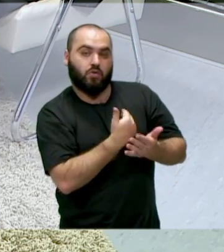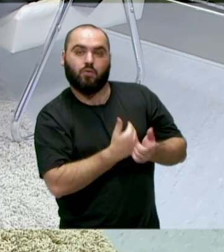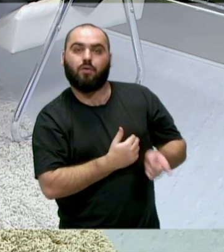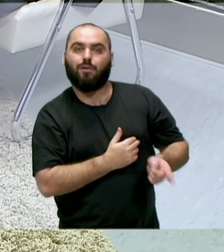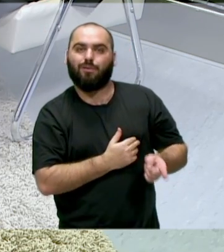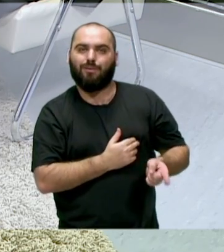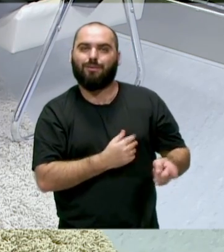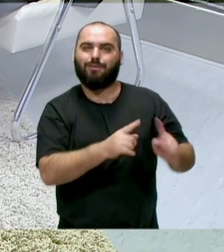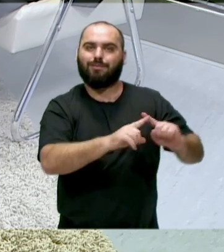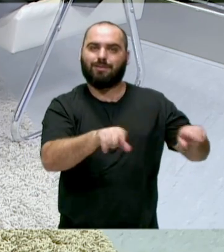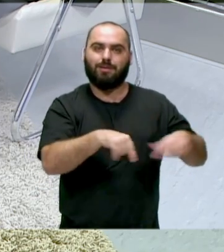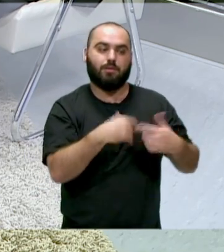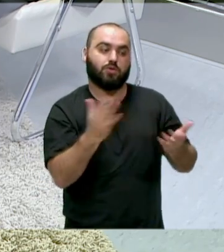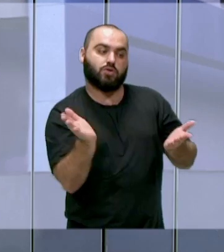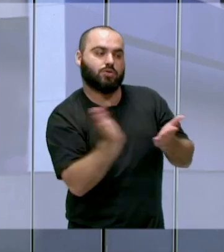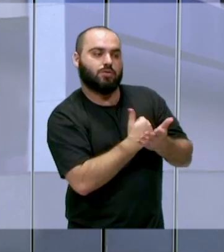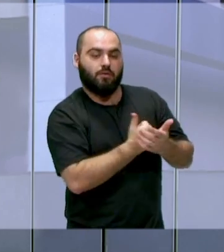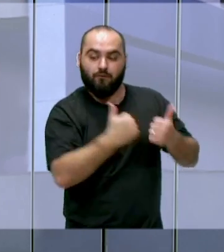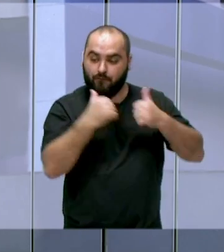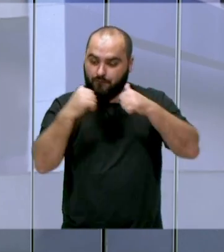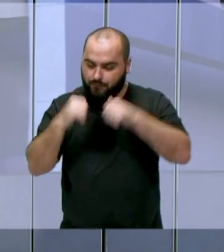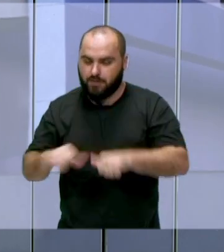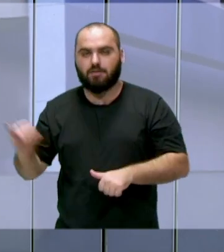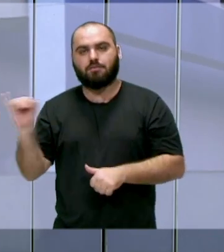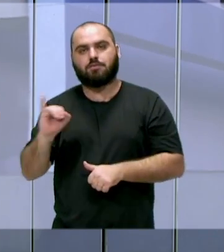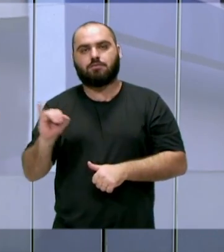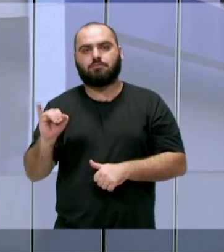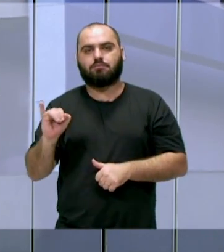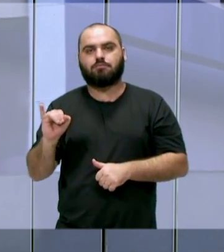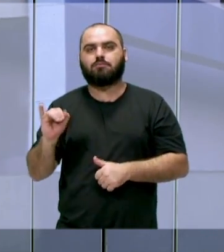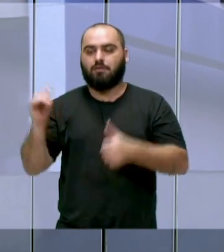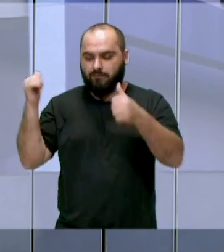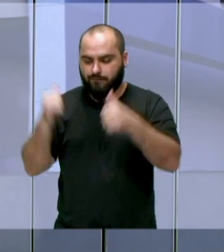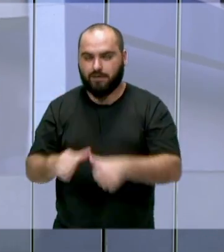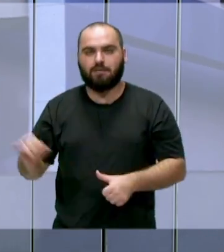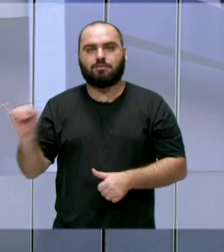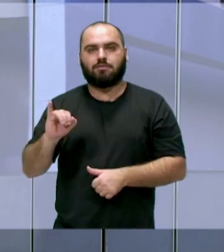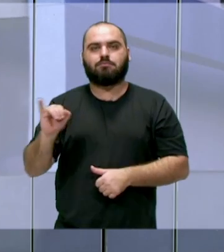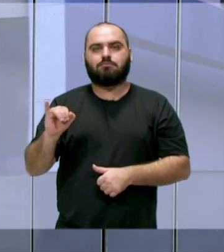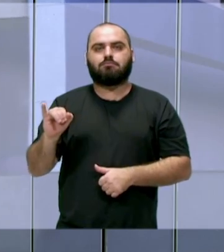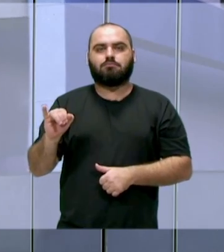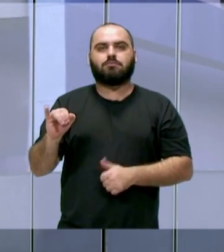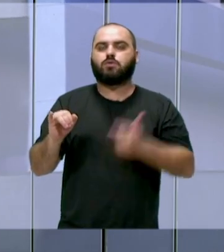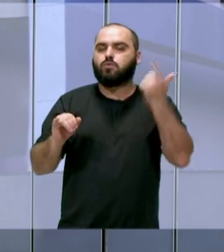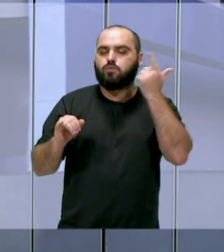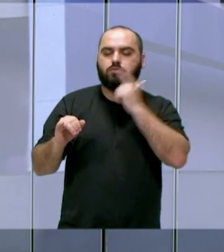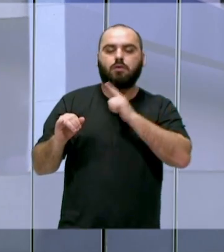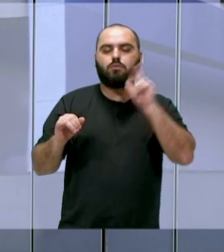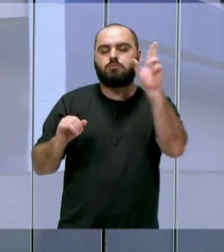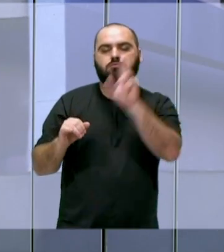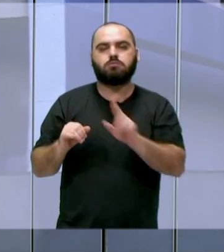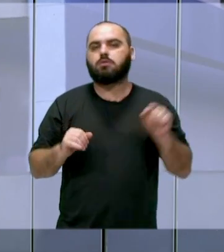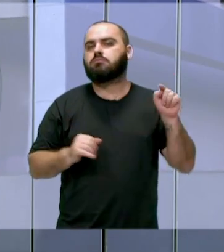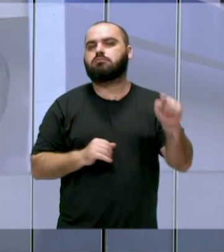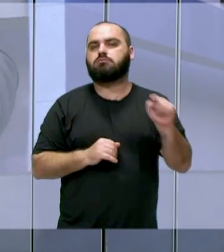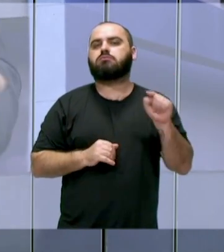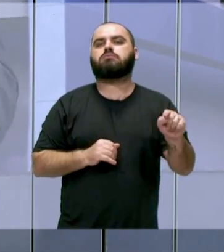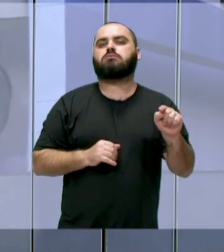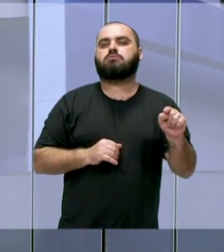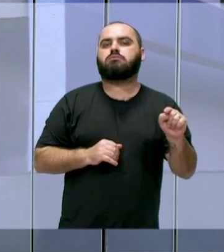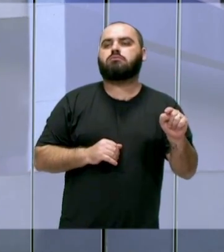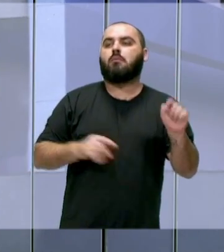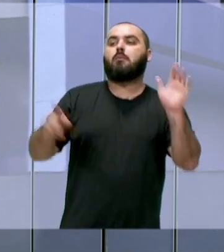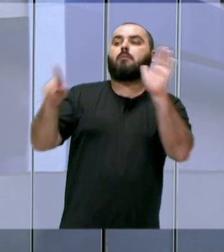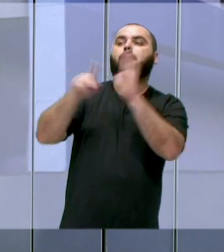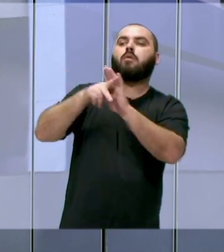privatização essas áreas. Ou seja, é de Itajaí, vai ser da nossa cidade, e nós vamos poder explorar esse potencial em prol da nossa